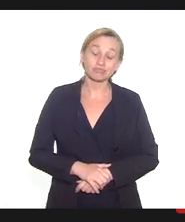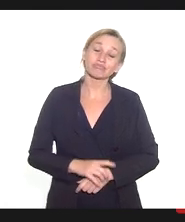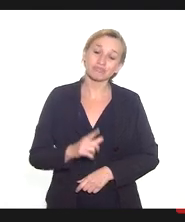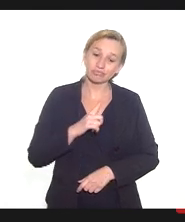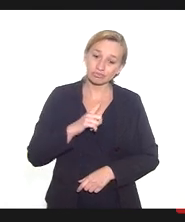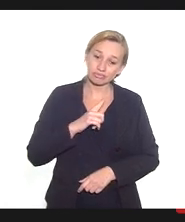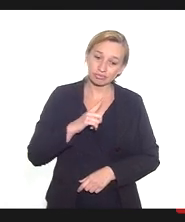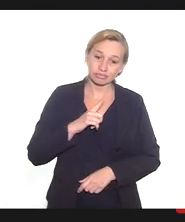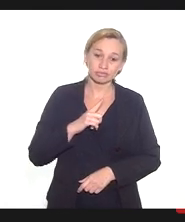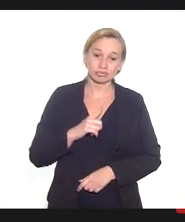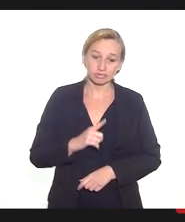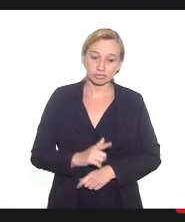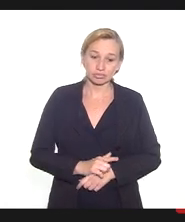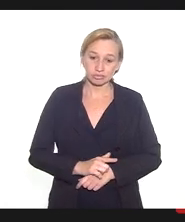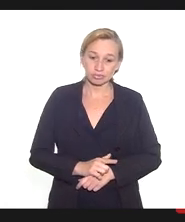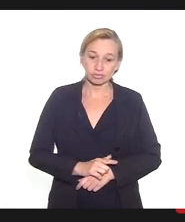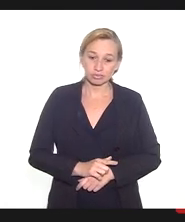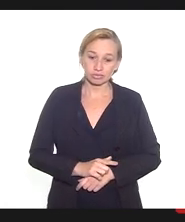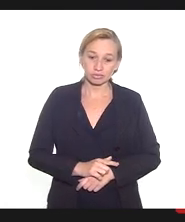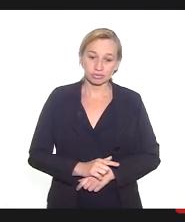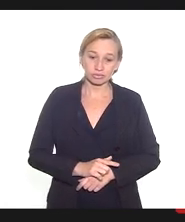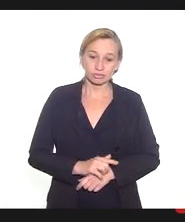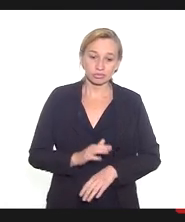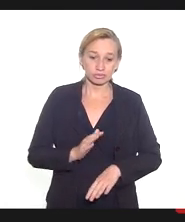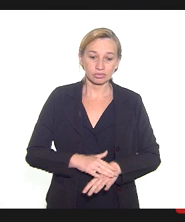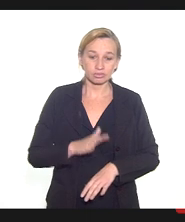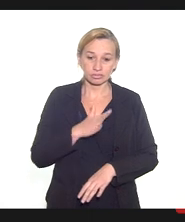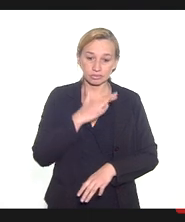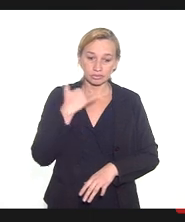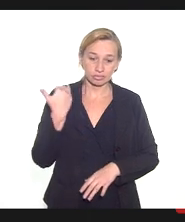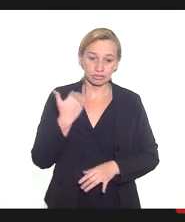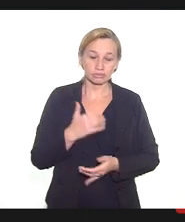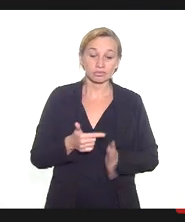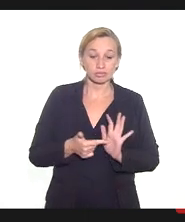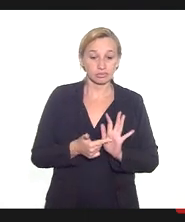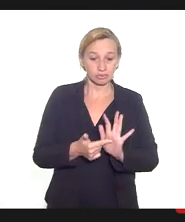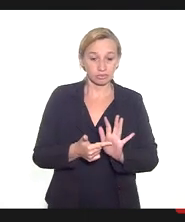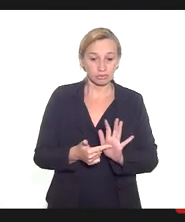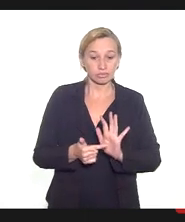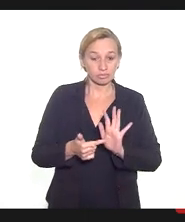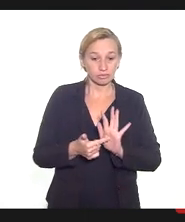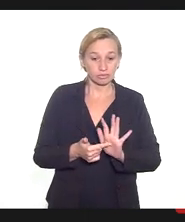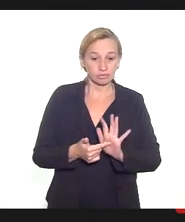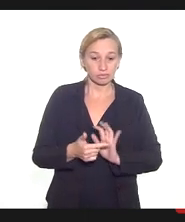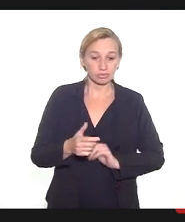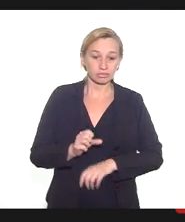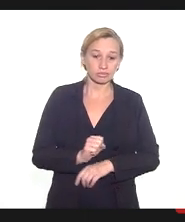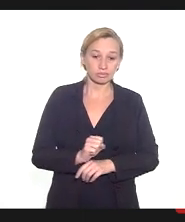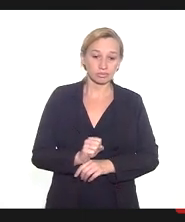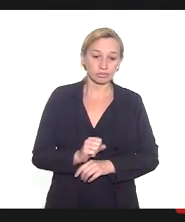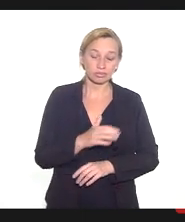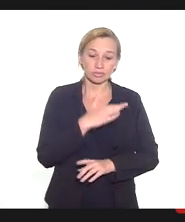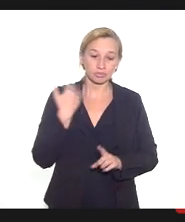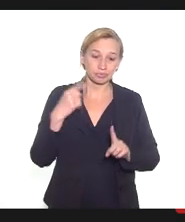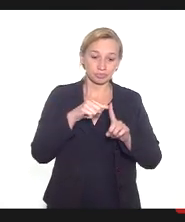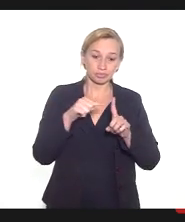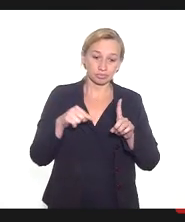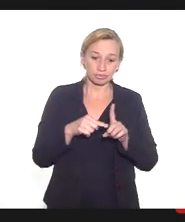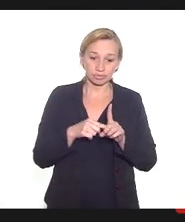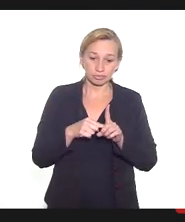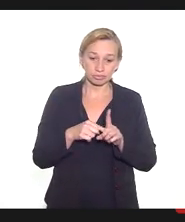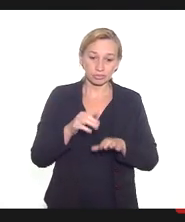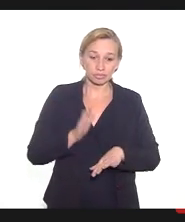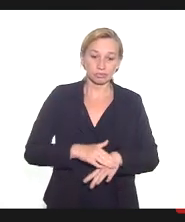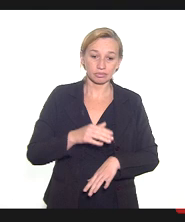de SIRRAG de causa indeterminada, e esses casos elevam a mortalidade materna para mais de 1.600